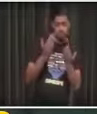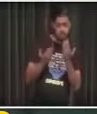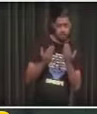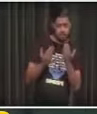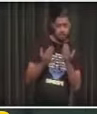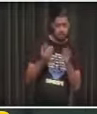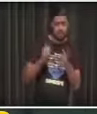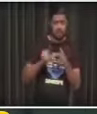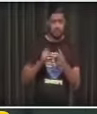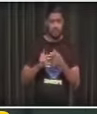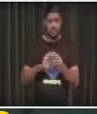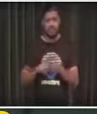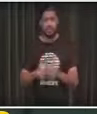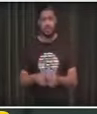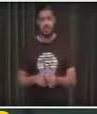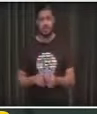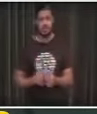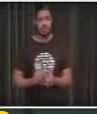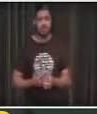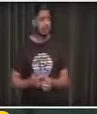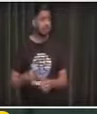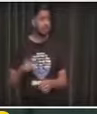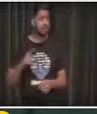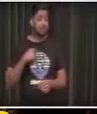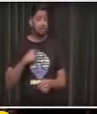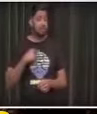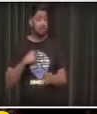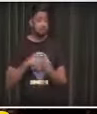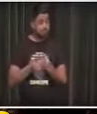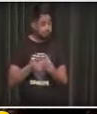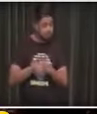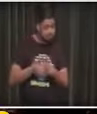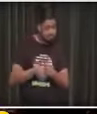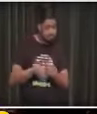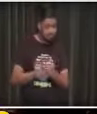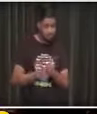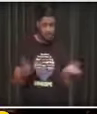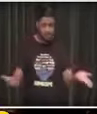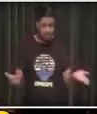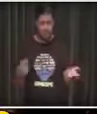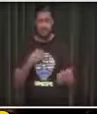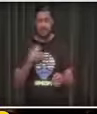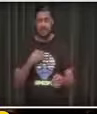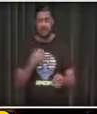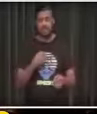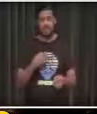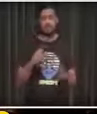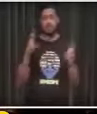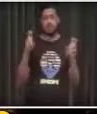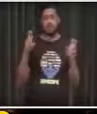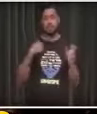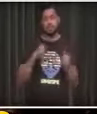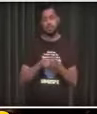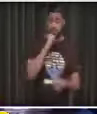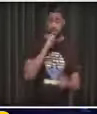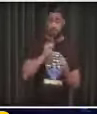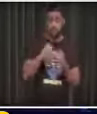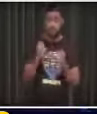licença. Como eu sou jornalista curioso, e é um assunto que eu venho pesquisando há quase 20 anos,